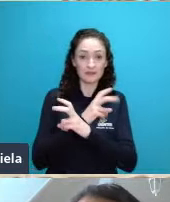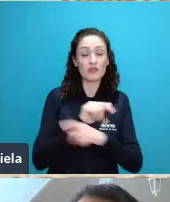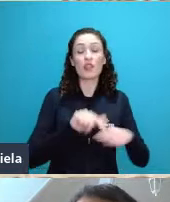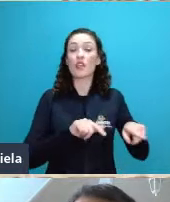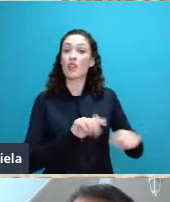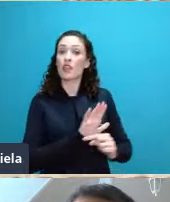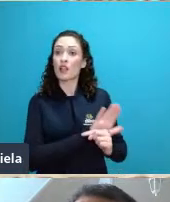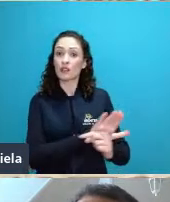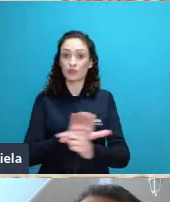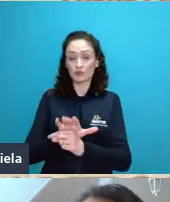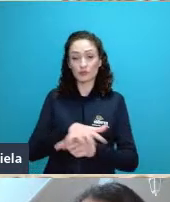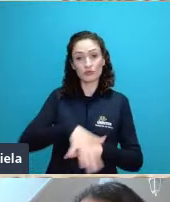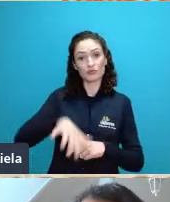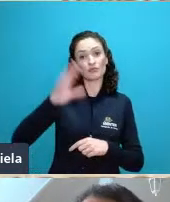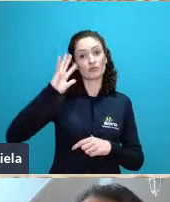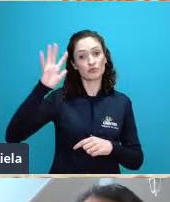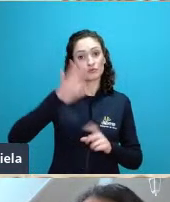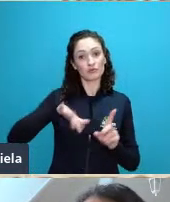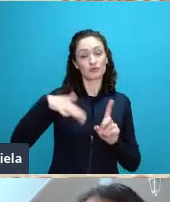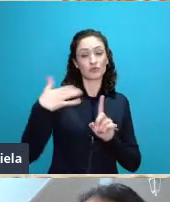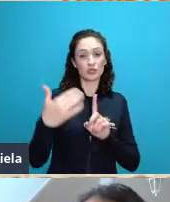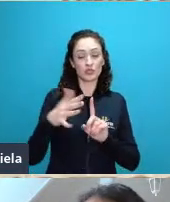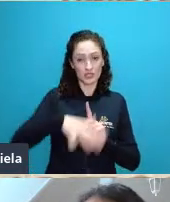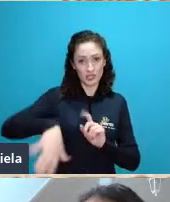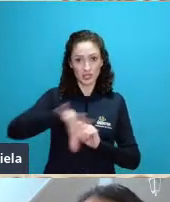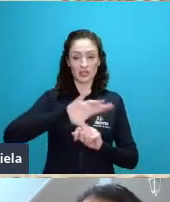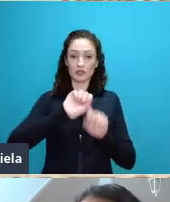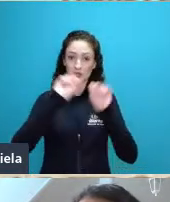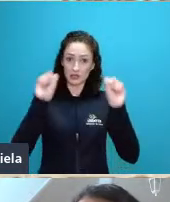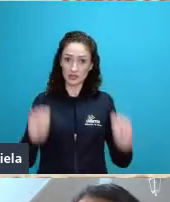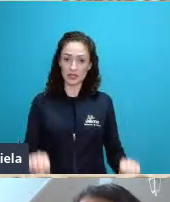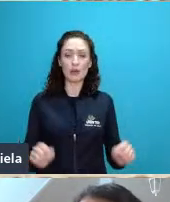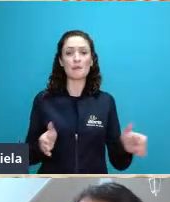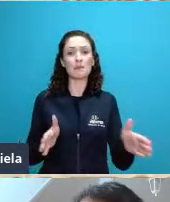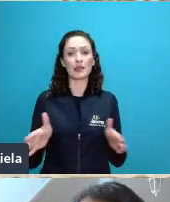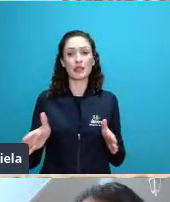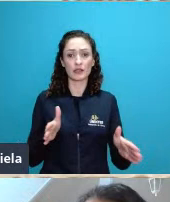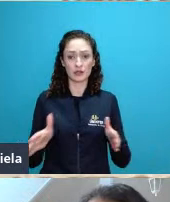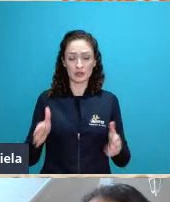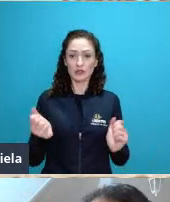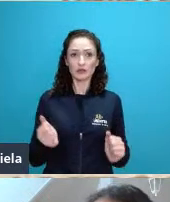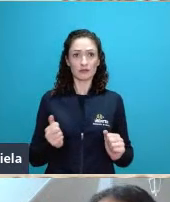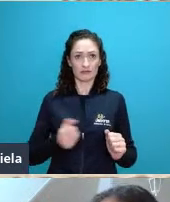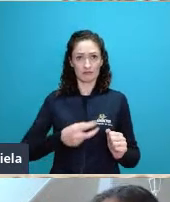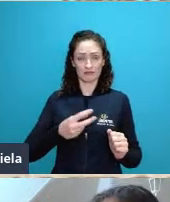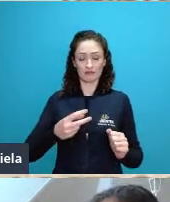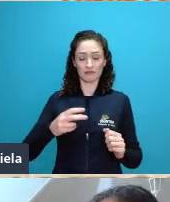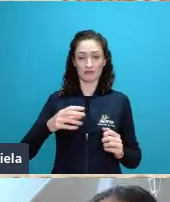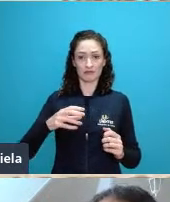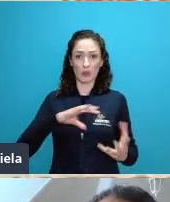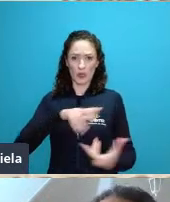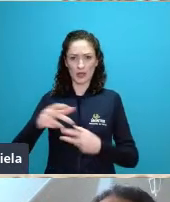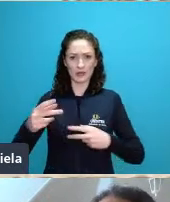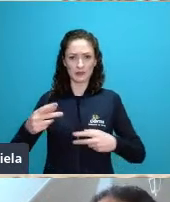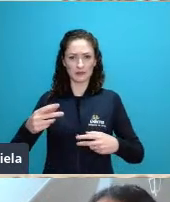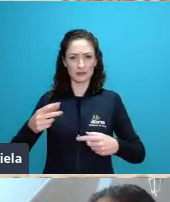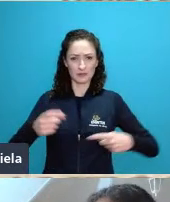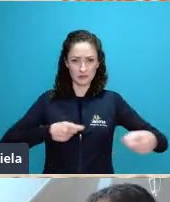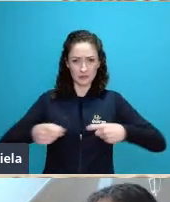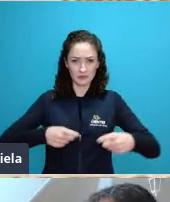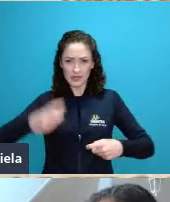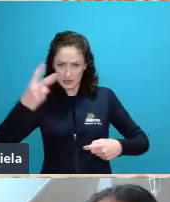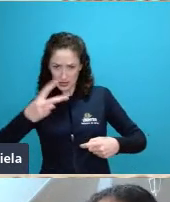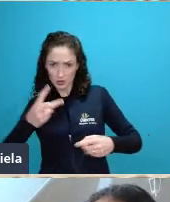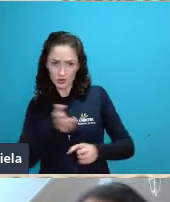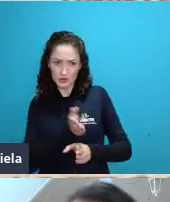sistemas um pouco antes da segunda guerra mundial no entanto por questões da